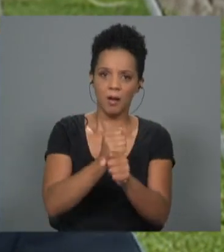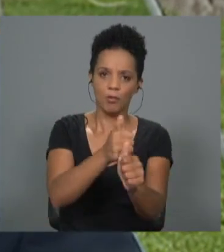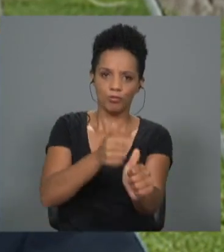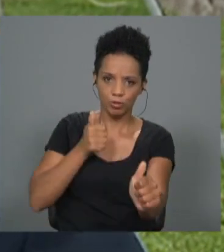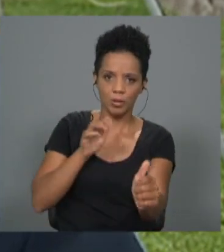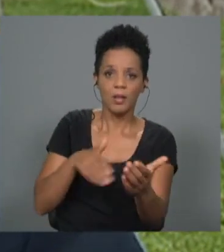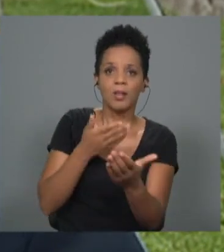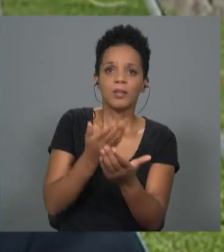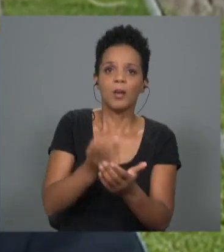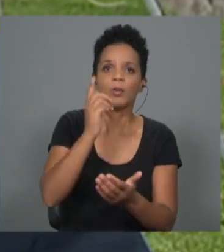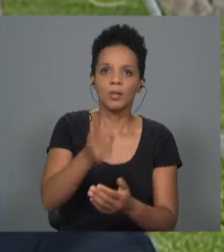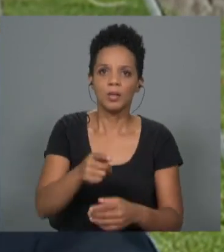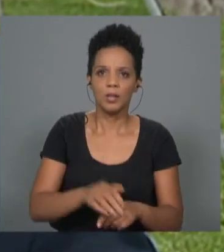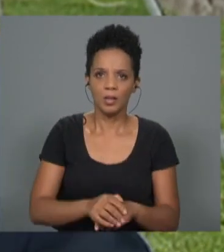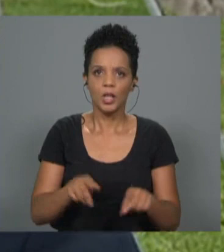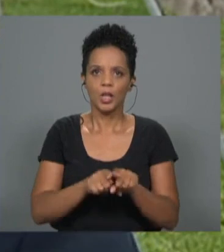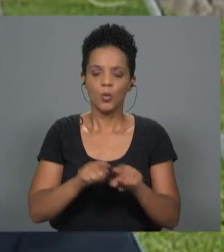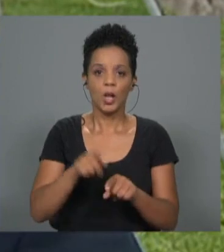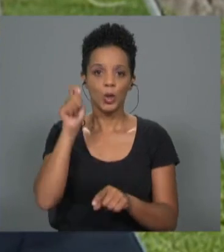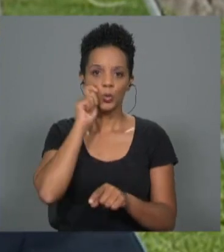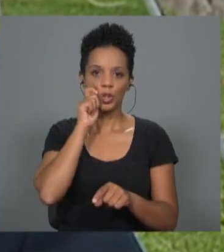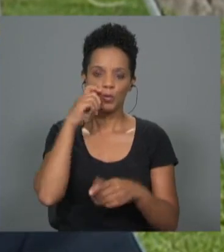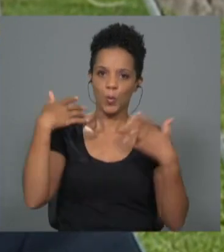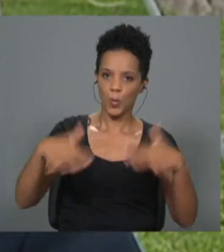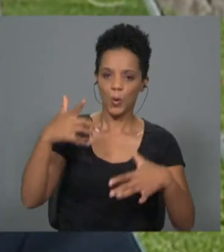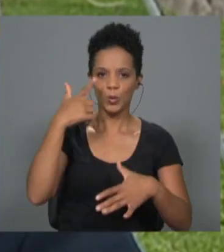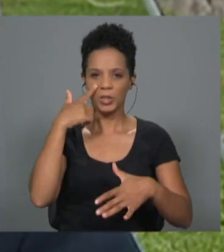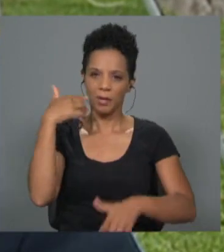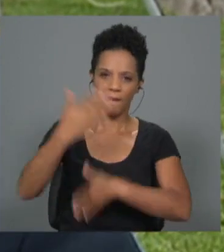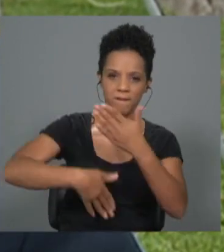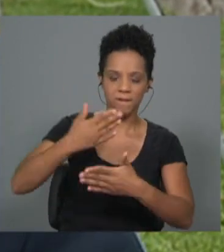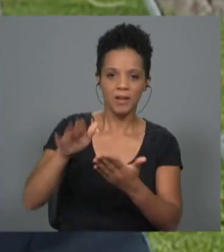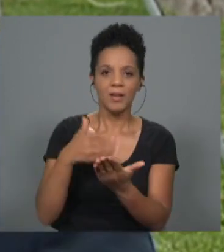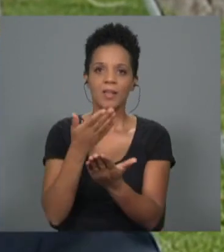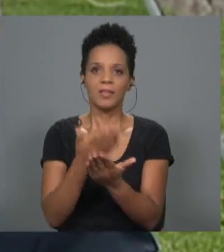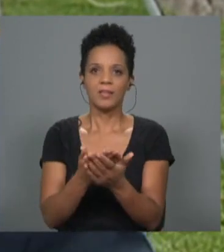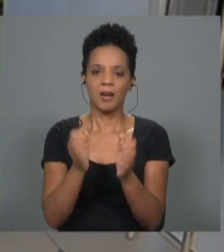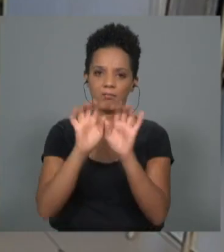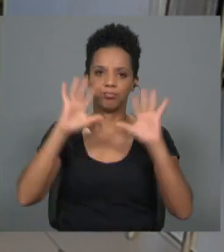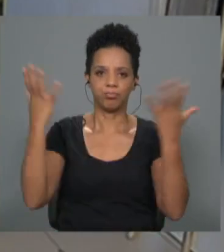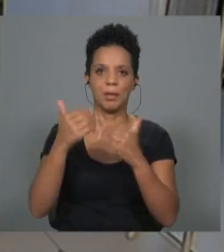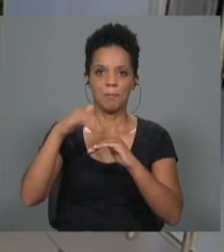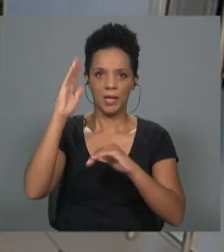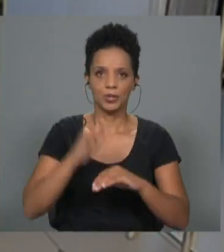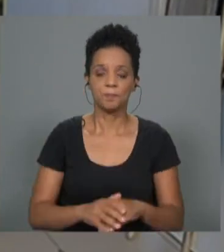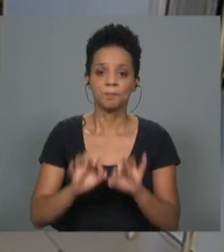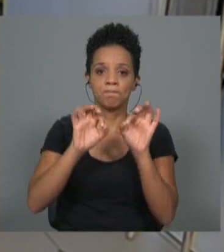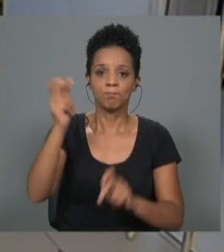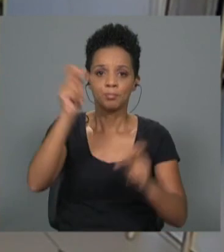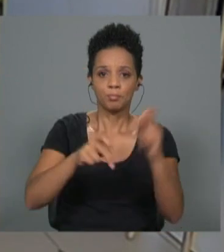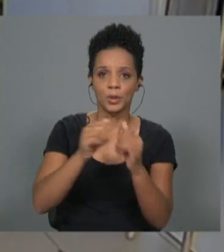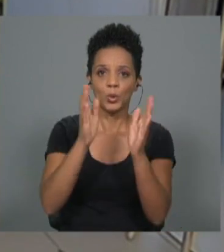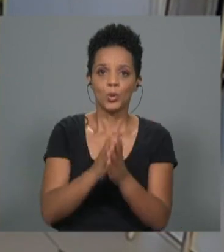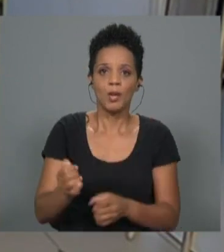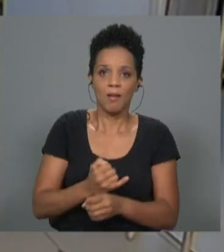para um awareness e um branding do turismo de forma muito mais abrangente. Tal como acontece por toda a